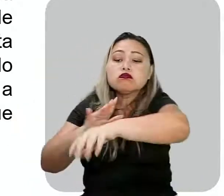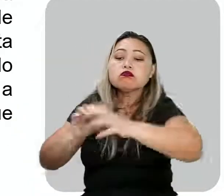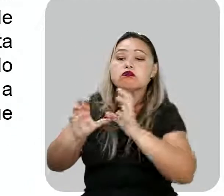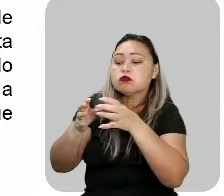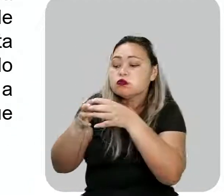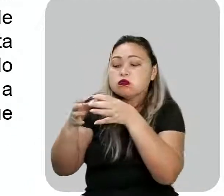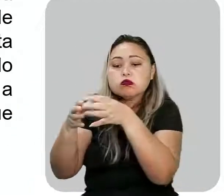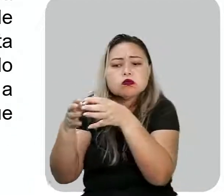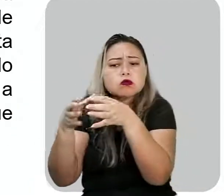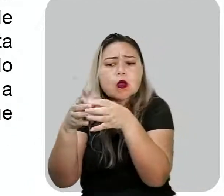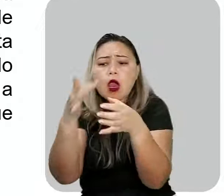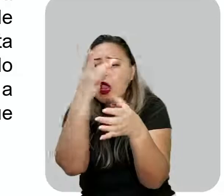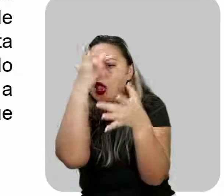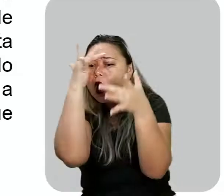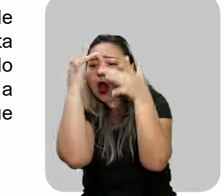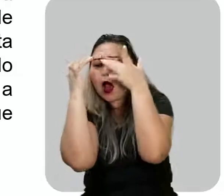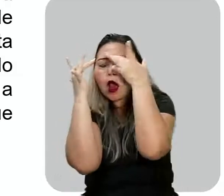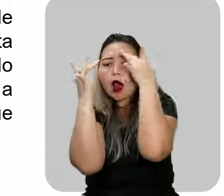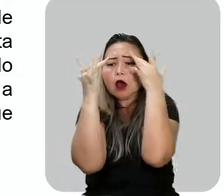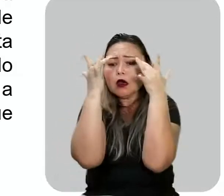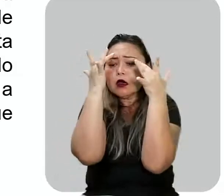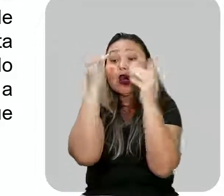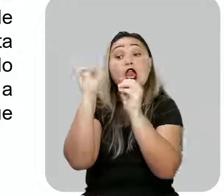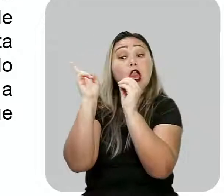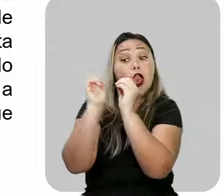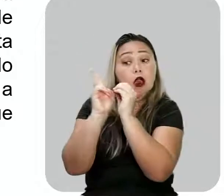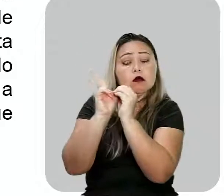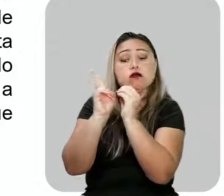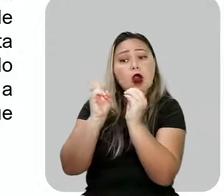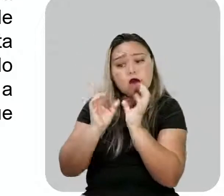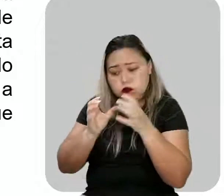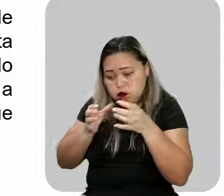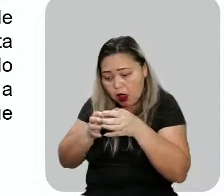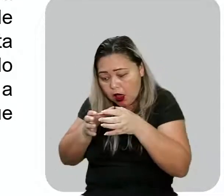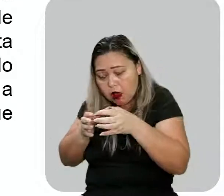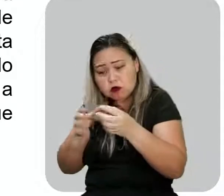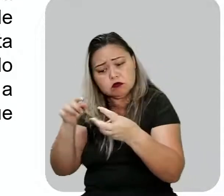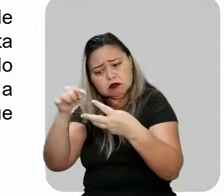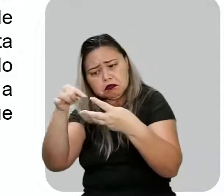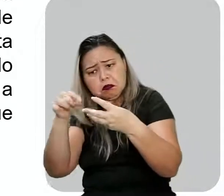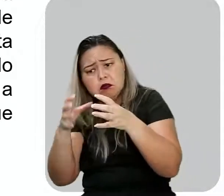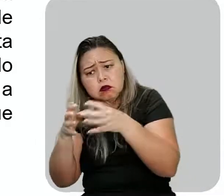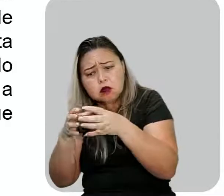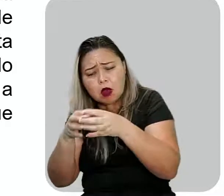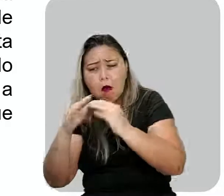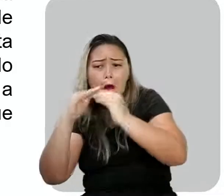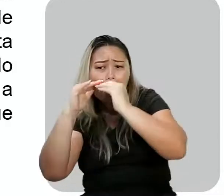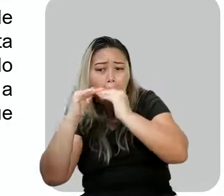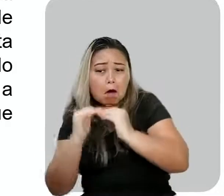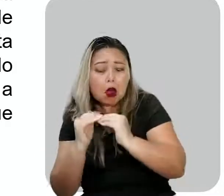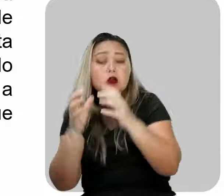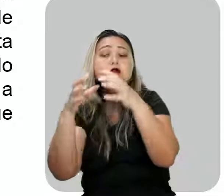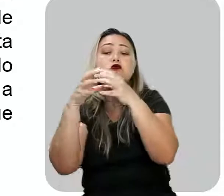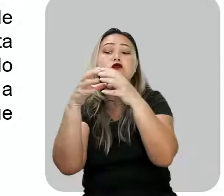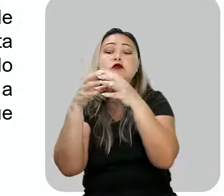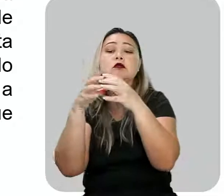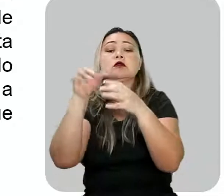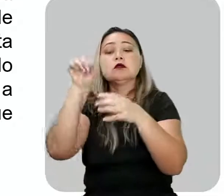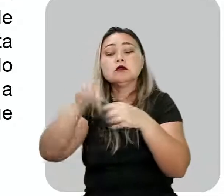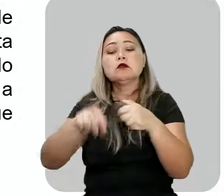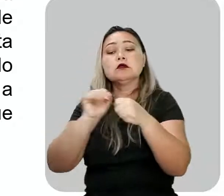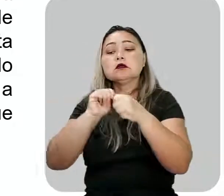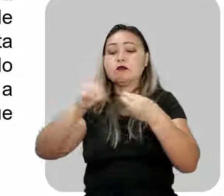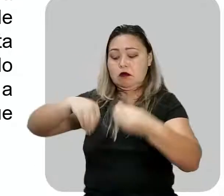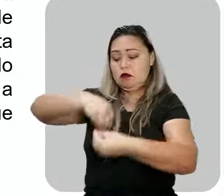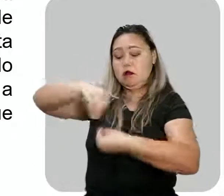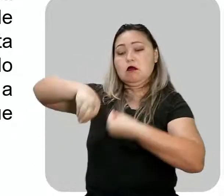o indígena, no caso, três. Esses três grupos, por isso que fala a